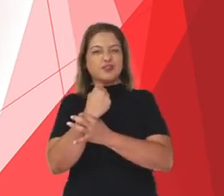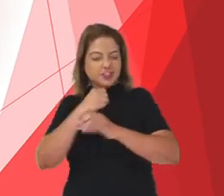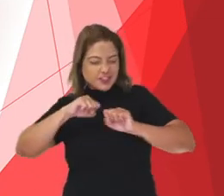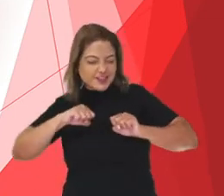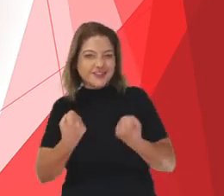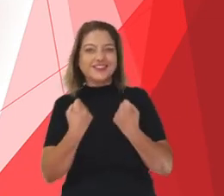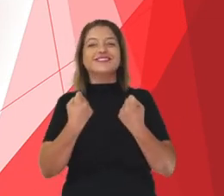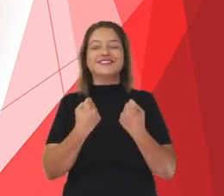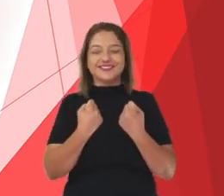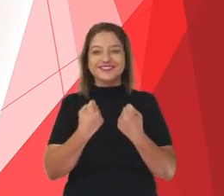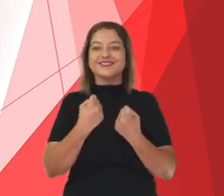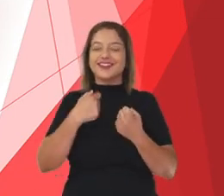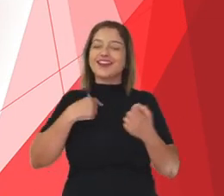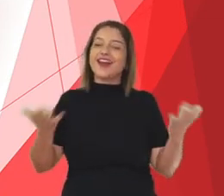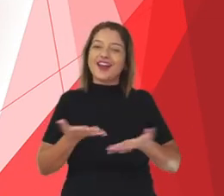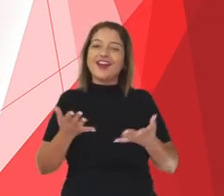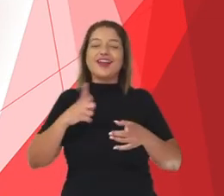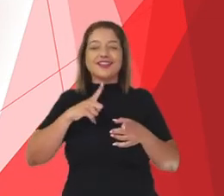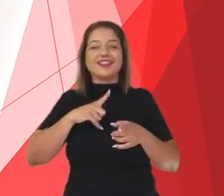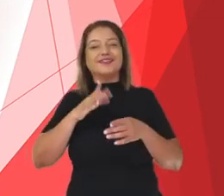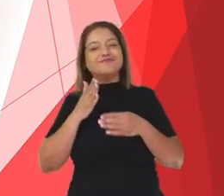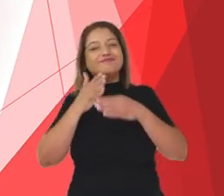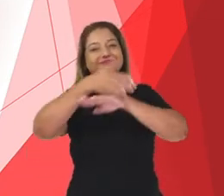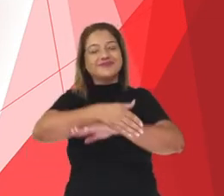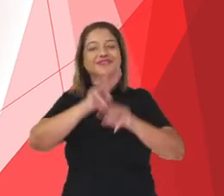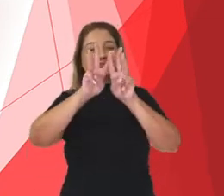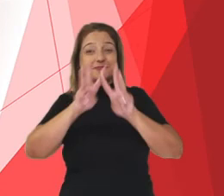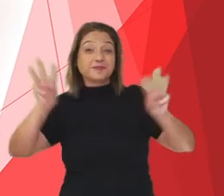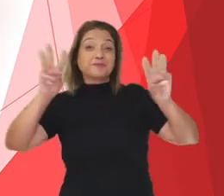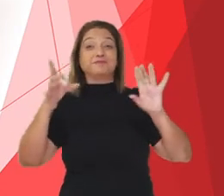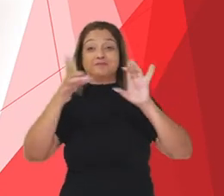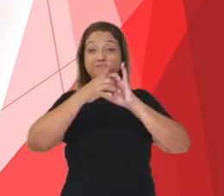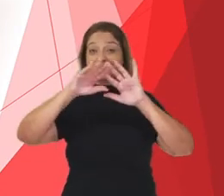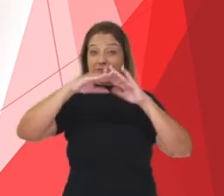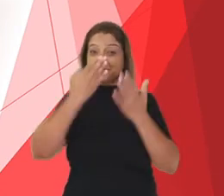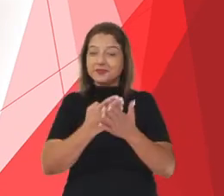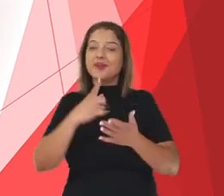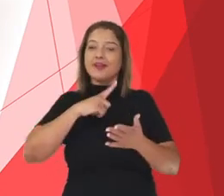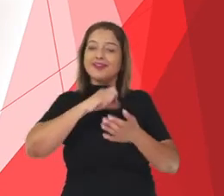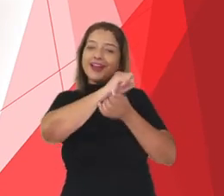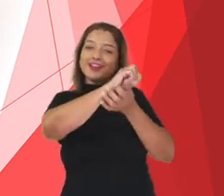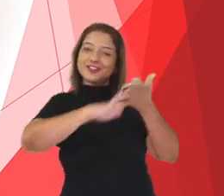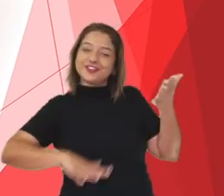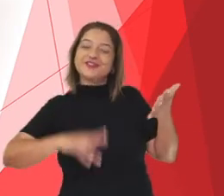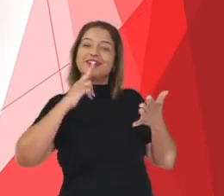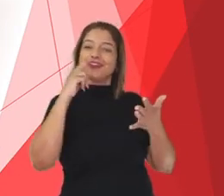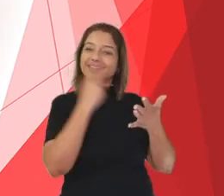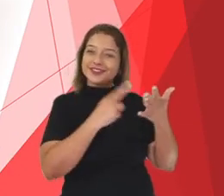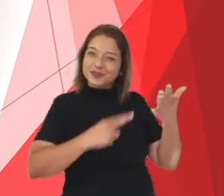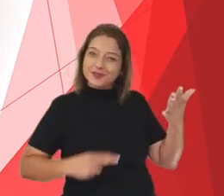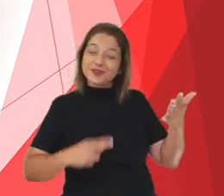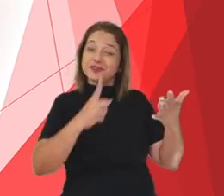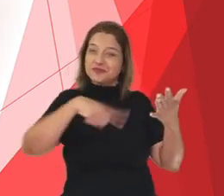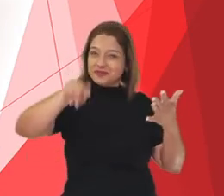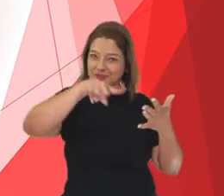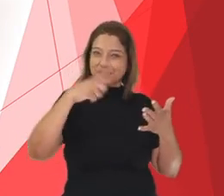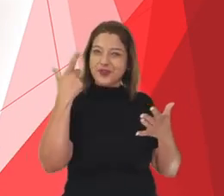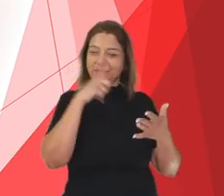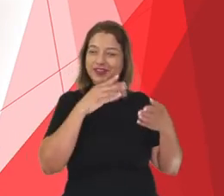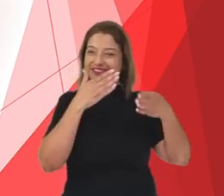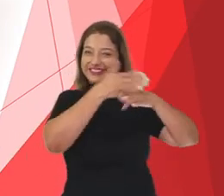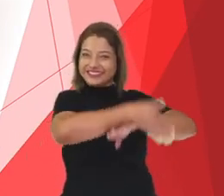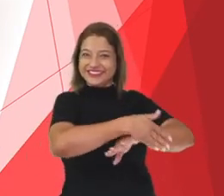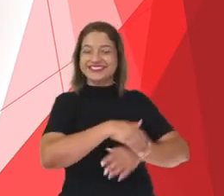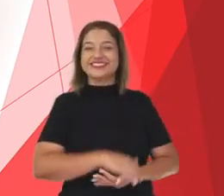Deixei algumas atividades para vocês lá no portal Conexão Escola. Acesse e realize as propostas.